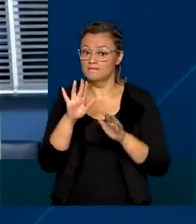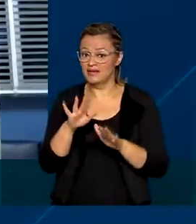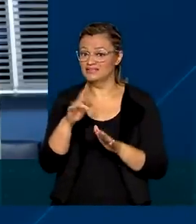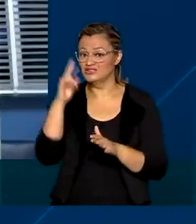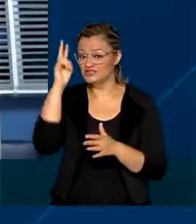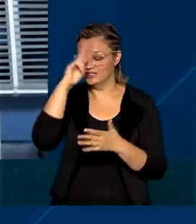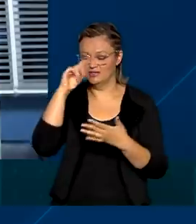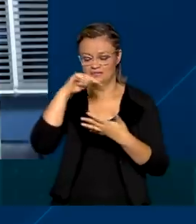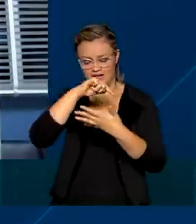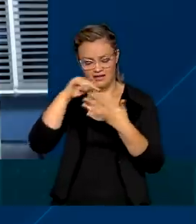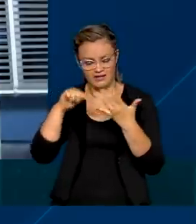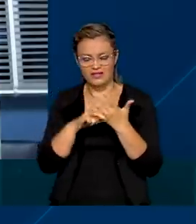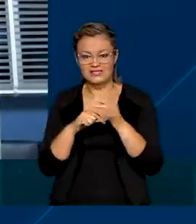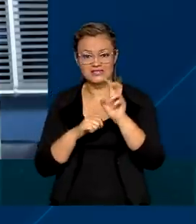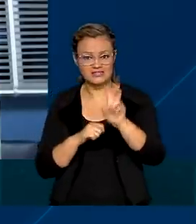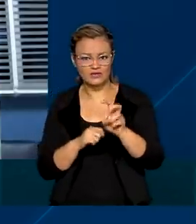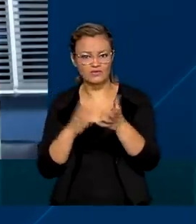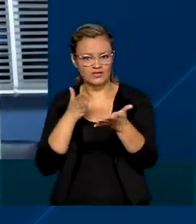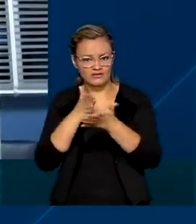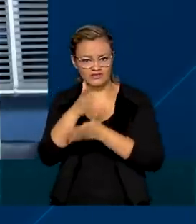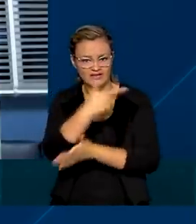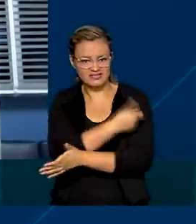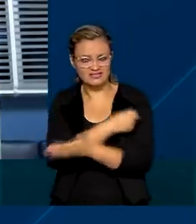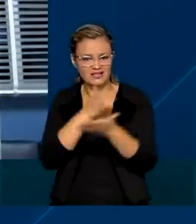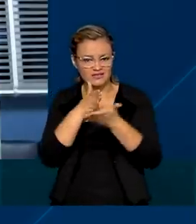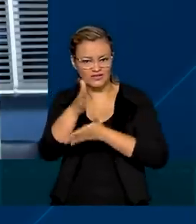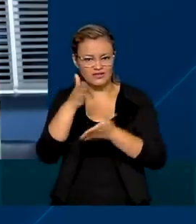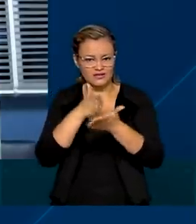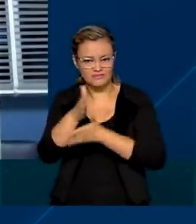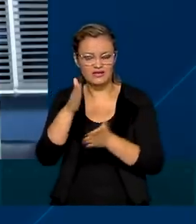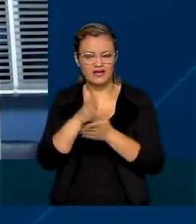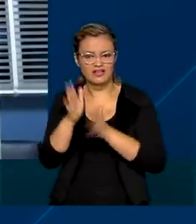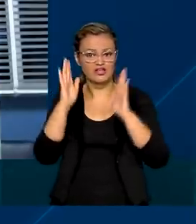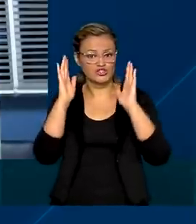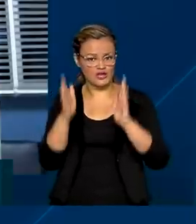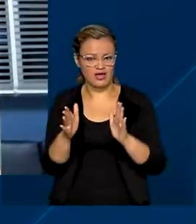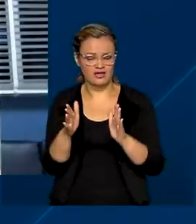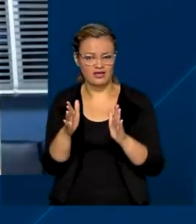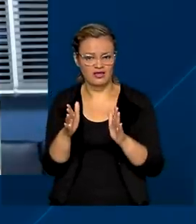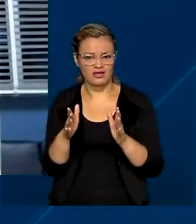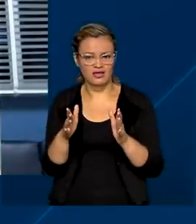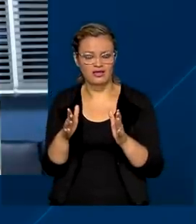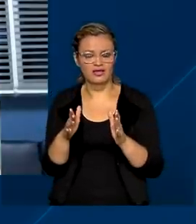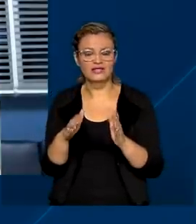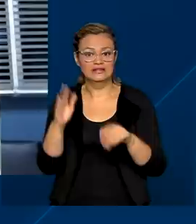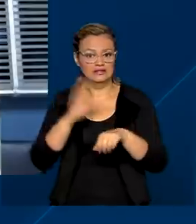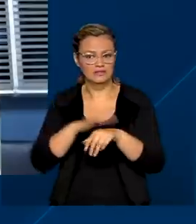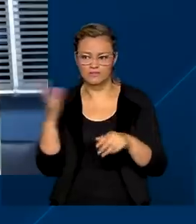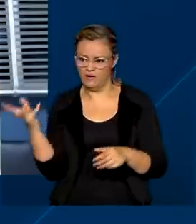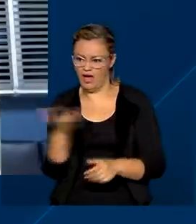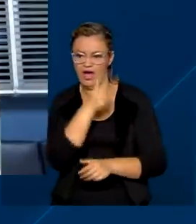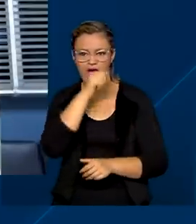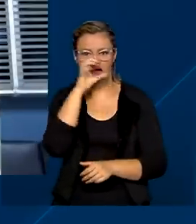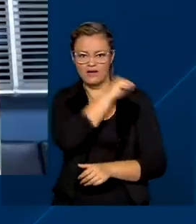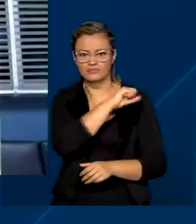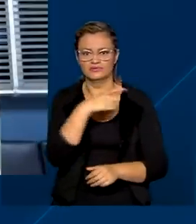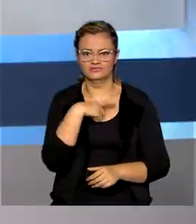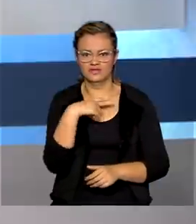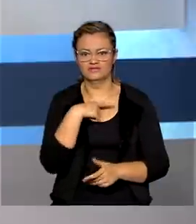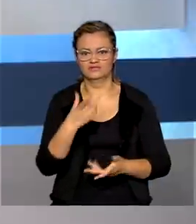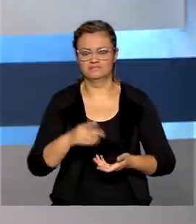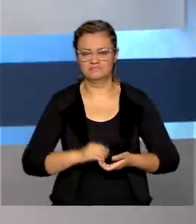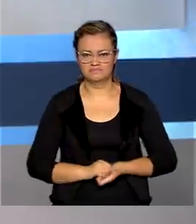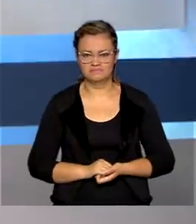cinco vacinas já autorizadas por esta agência, duas delas em tempo recorde no mundo.